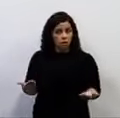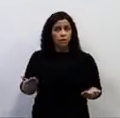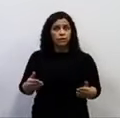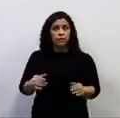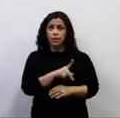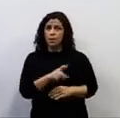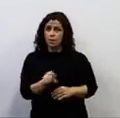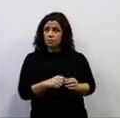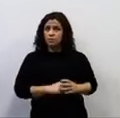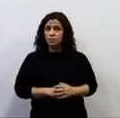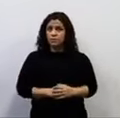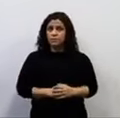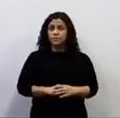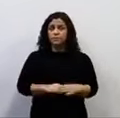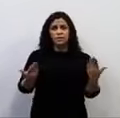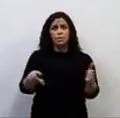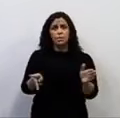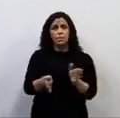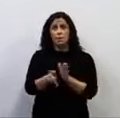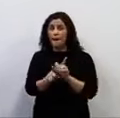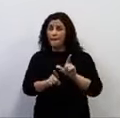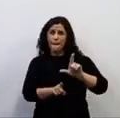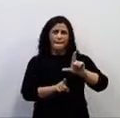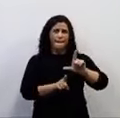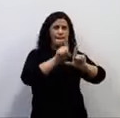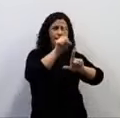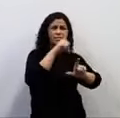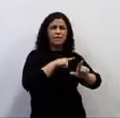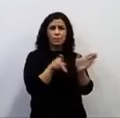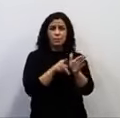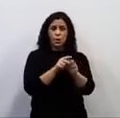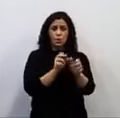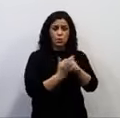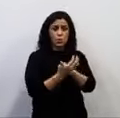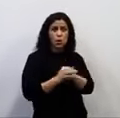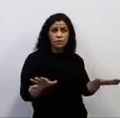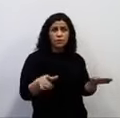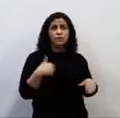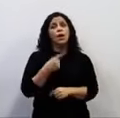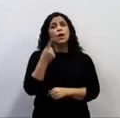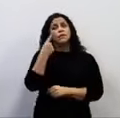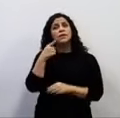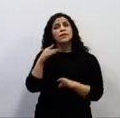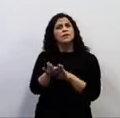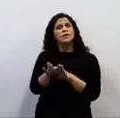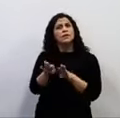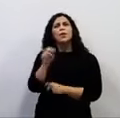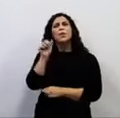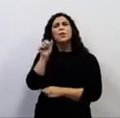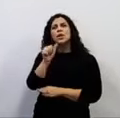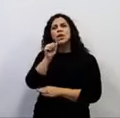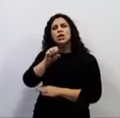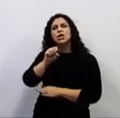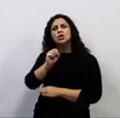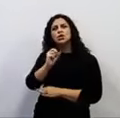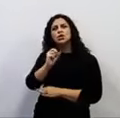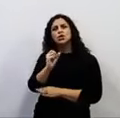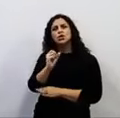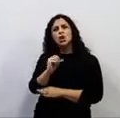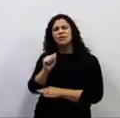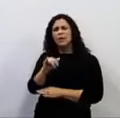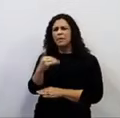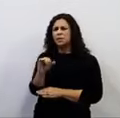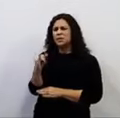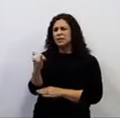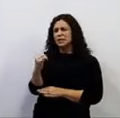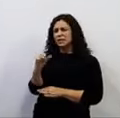É o ápice. Eu vi, esse final de semana, o depoimento da dona Sofia, uma senhora de aproximado 80 anos, que foi no ato